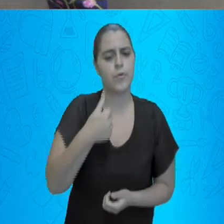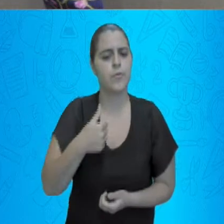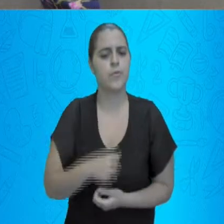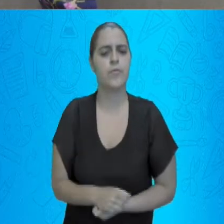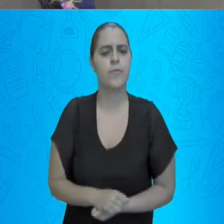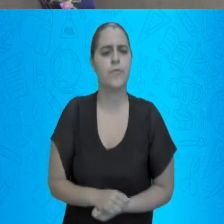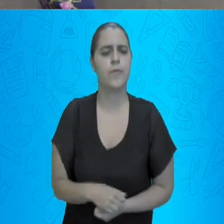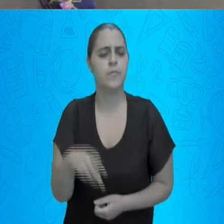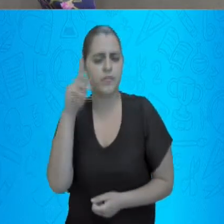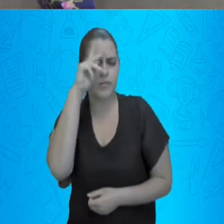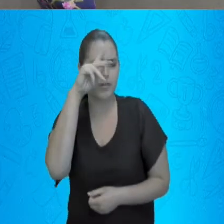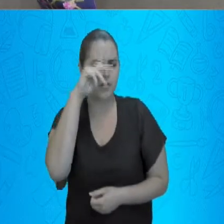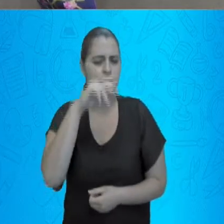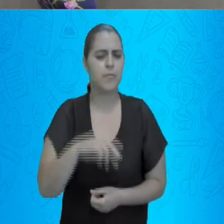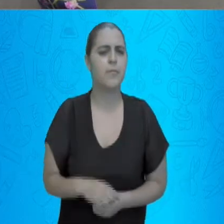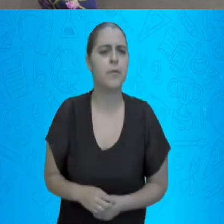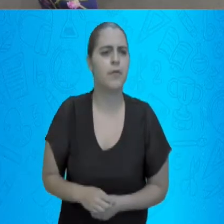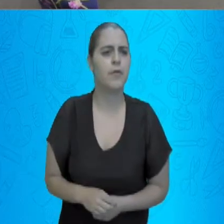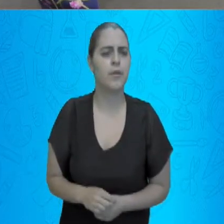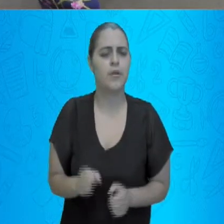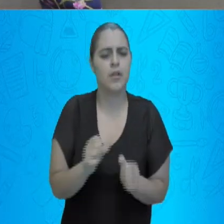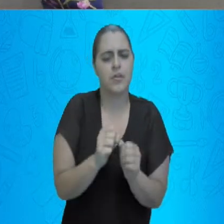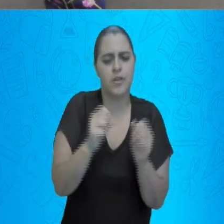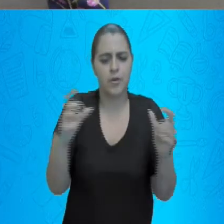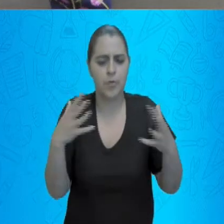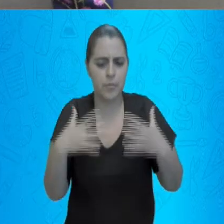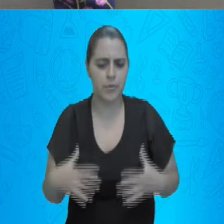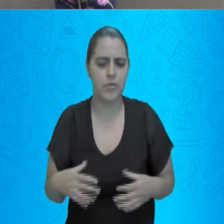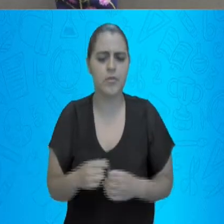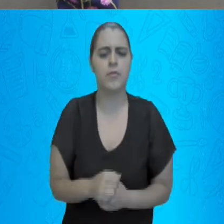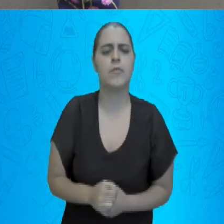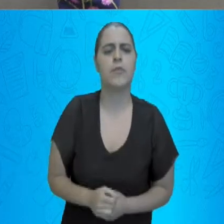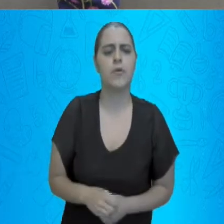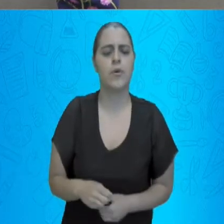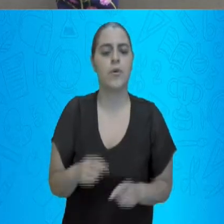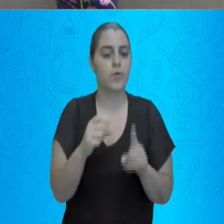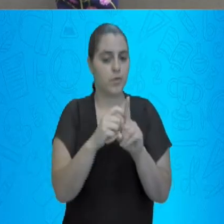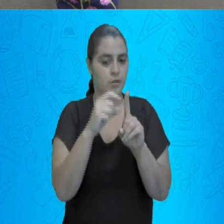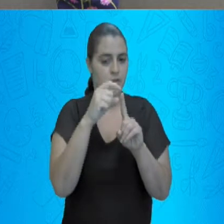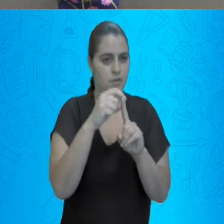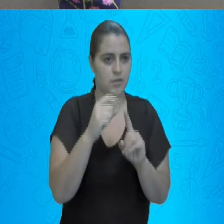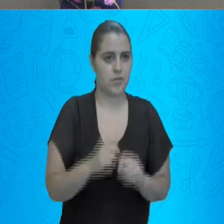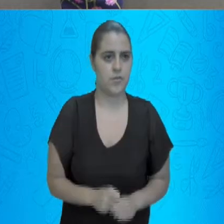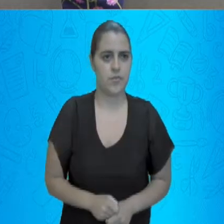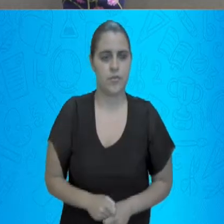Vamos lembrar lá na decomposição. Unidade.